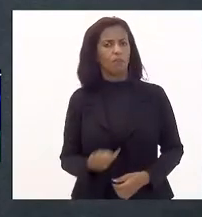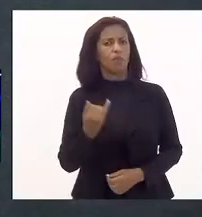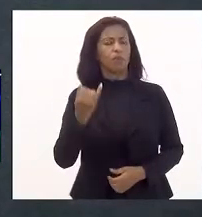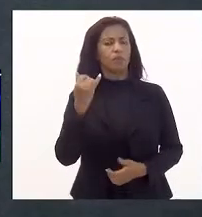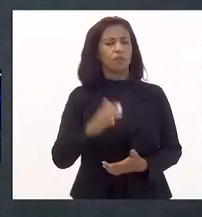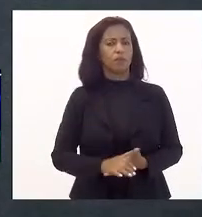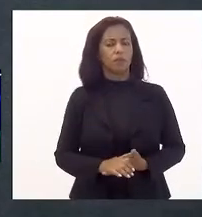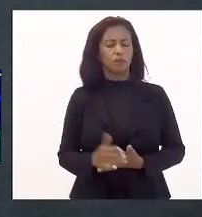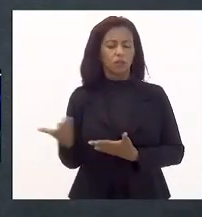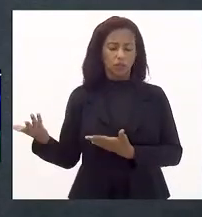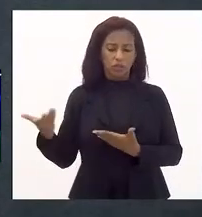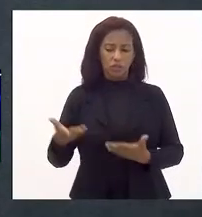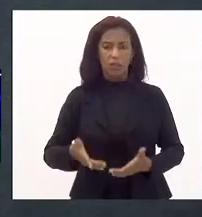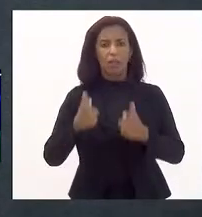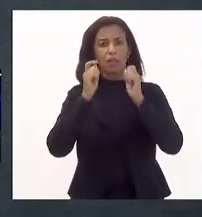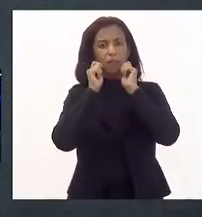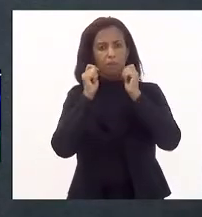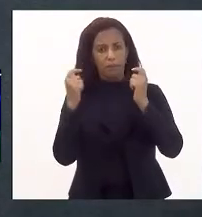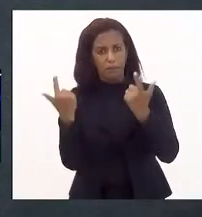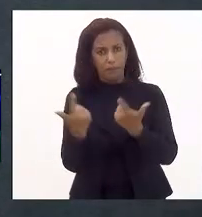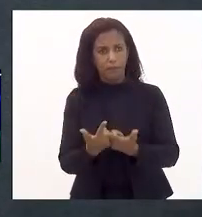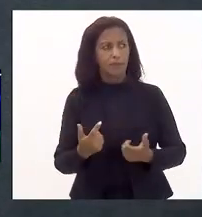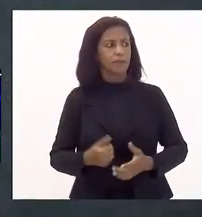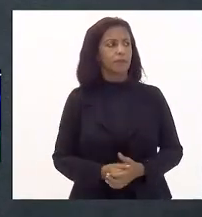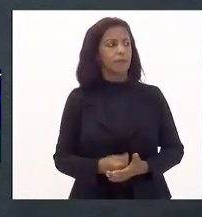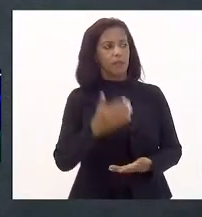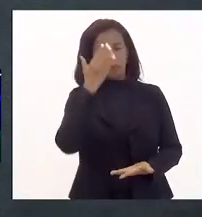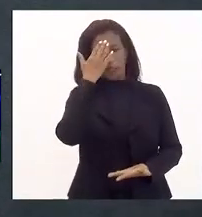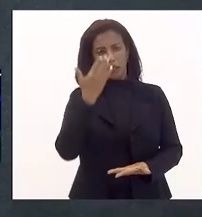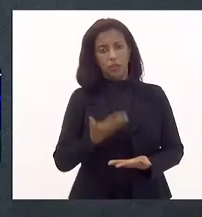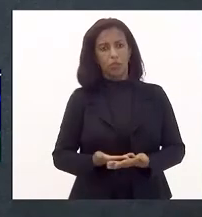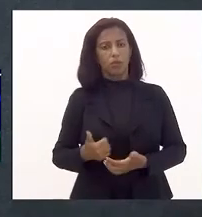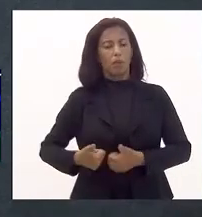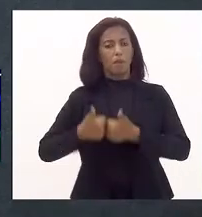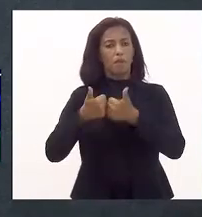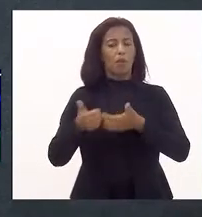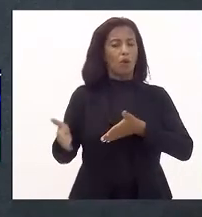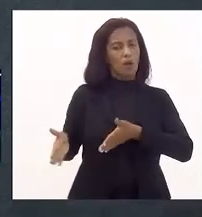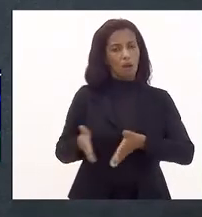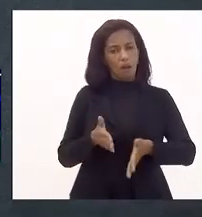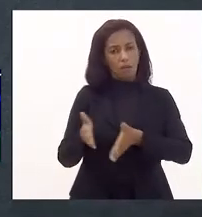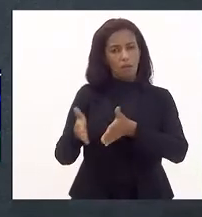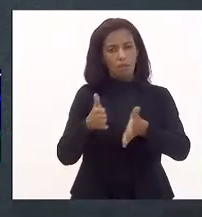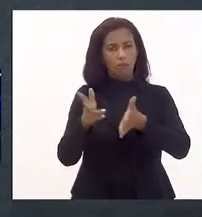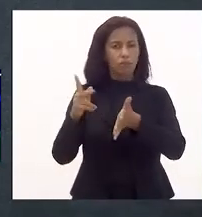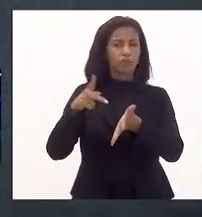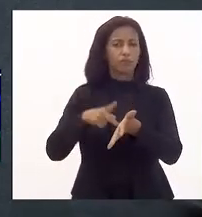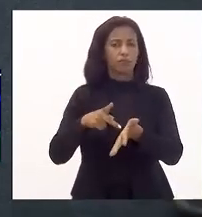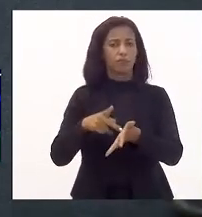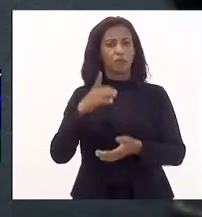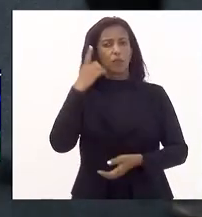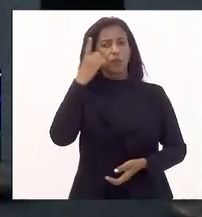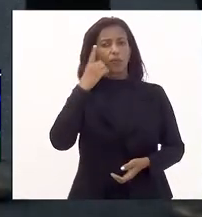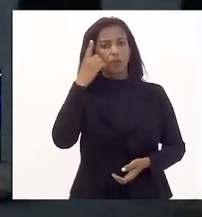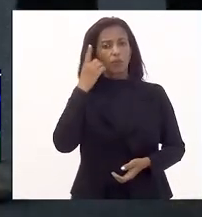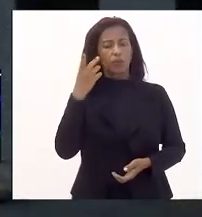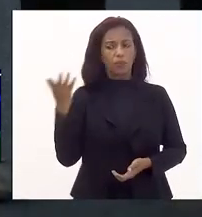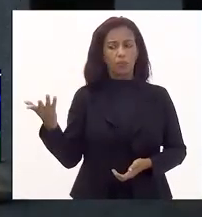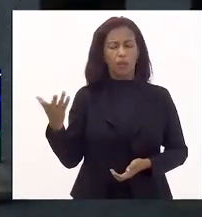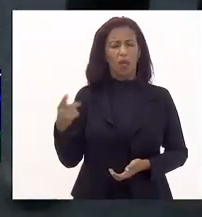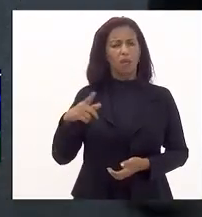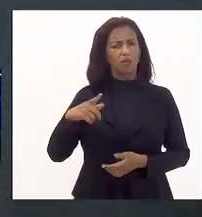a gente traga aqui para casa. E acredito que o melhor caminho foi, de fato, o que o deputado Márcio Pacheco nos